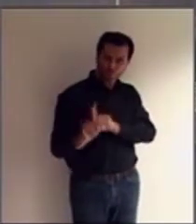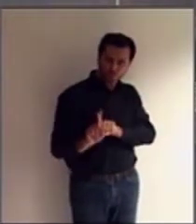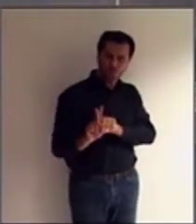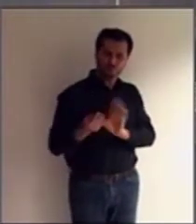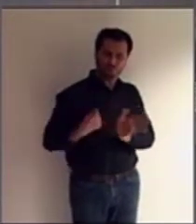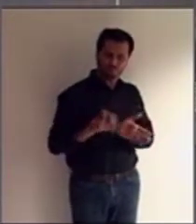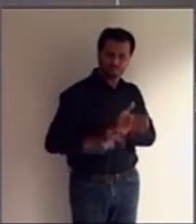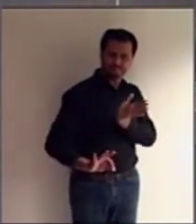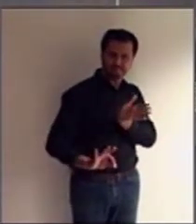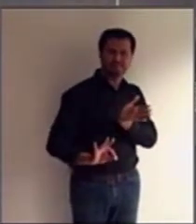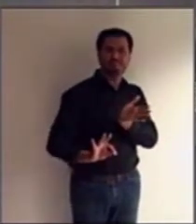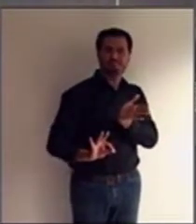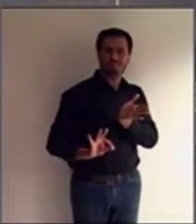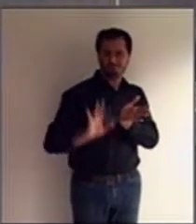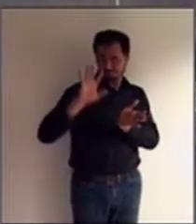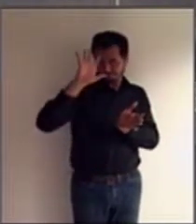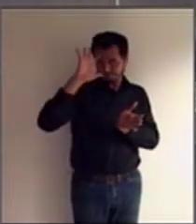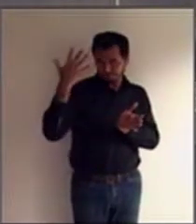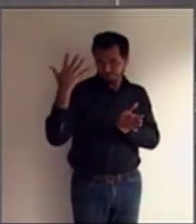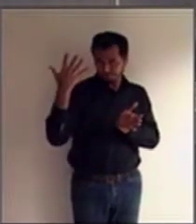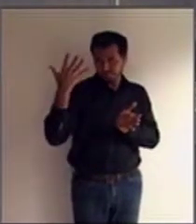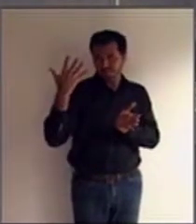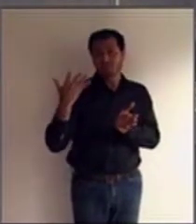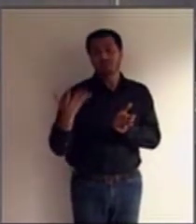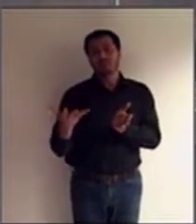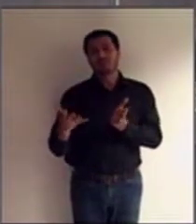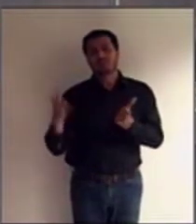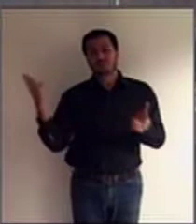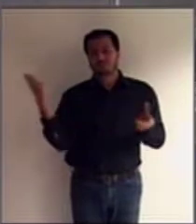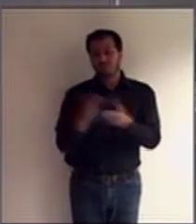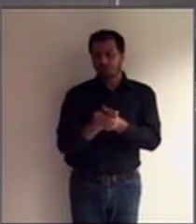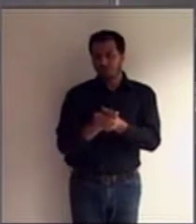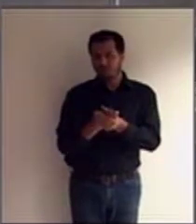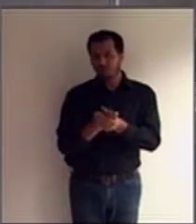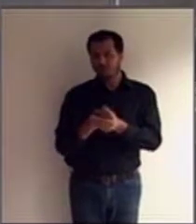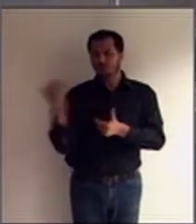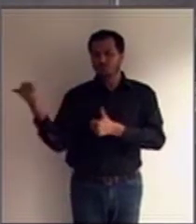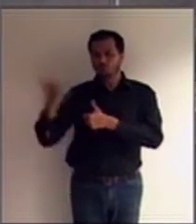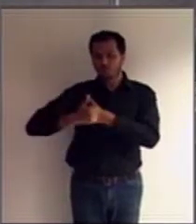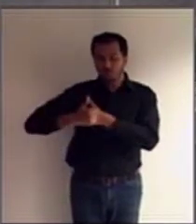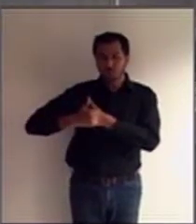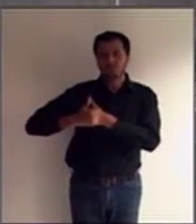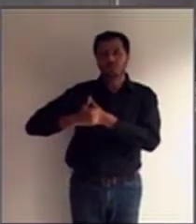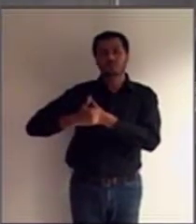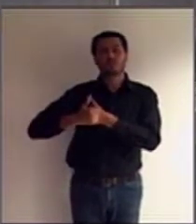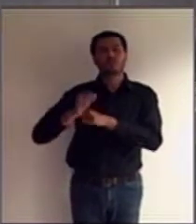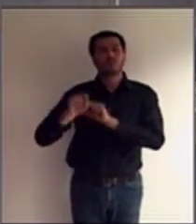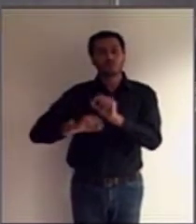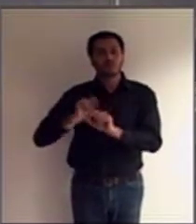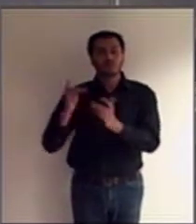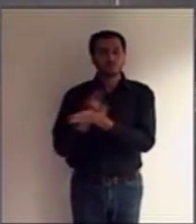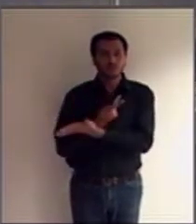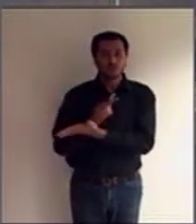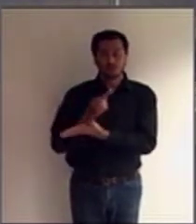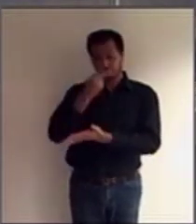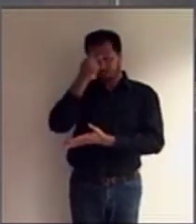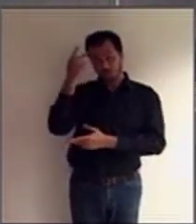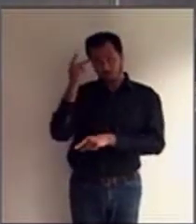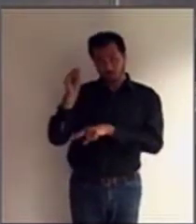conjunto com a pessoa interditada. A sentença de interdição pode definir que a assistência do curador